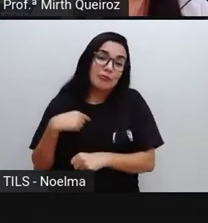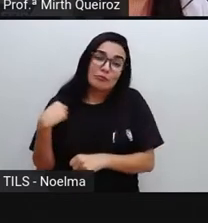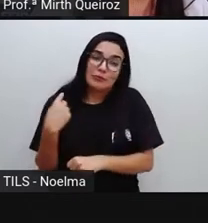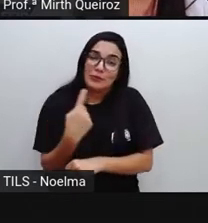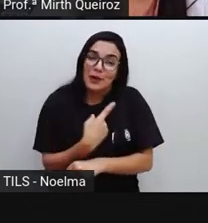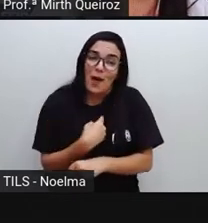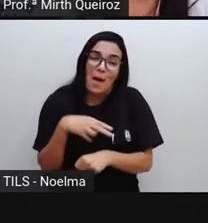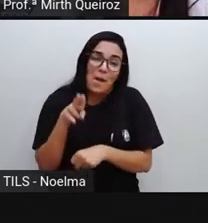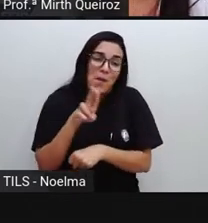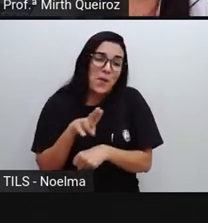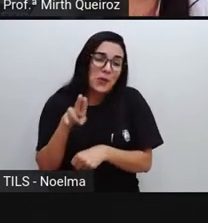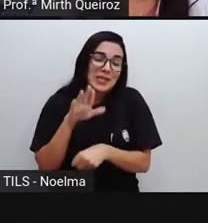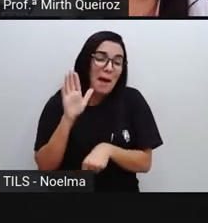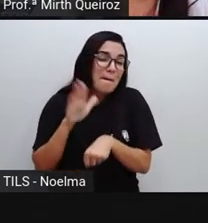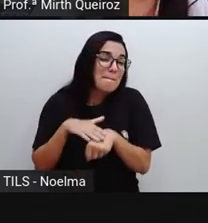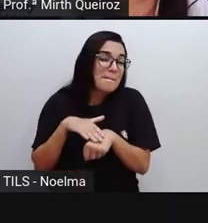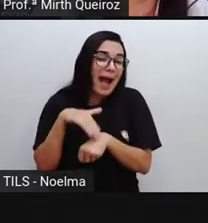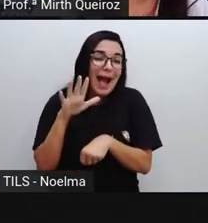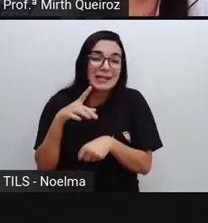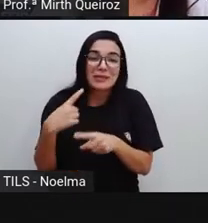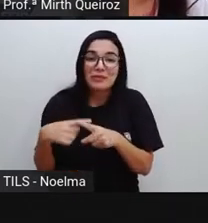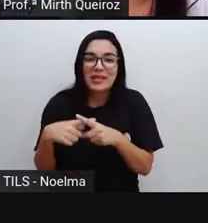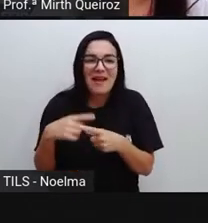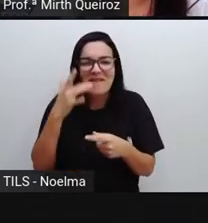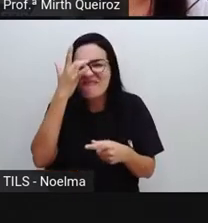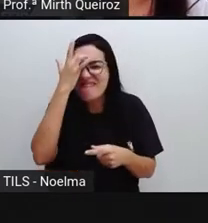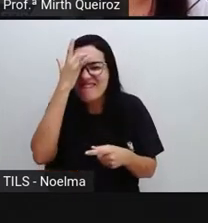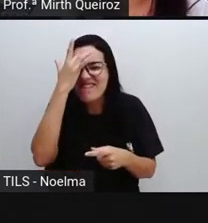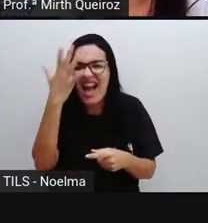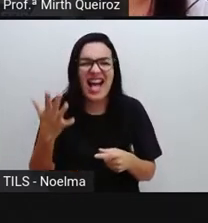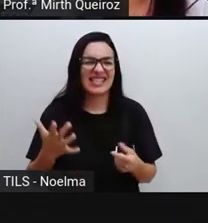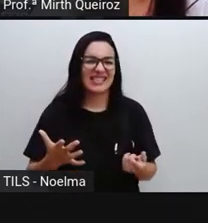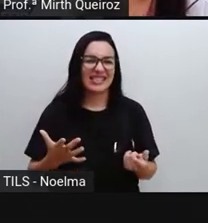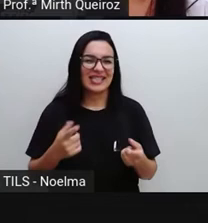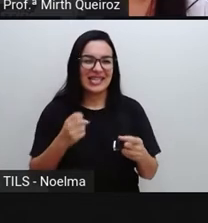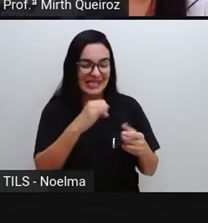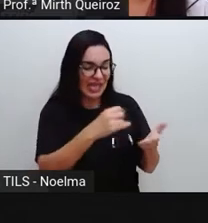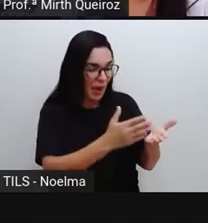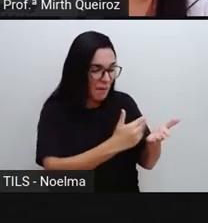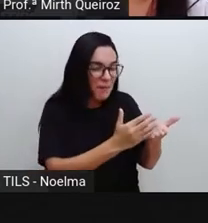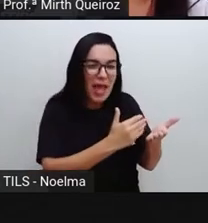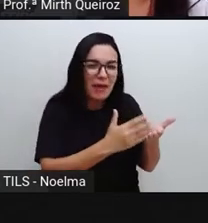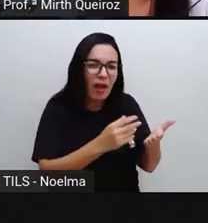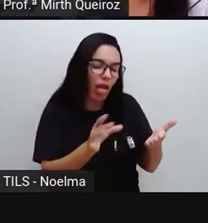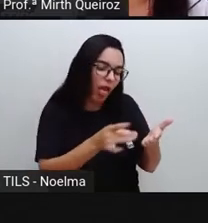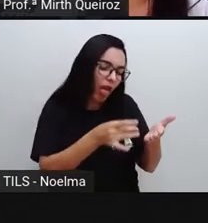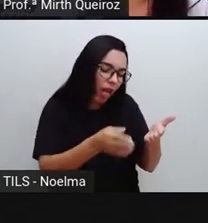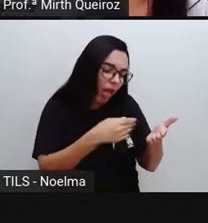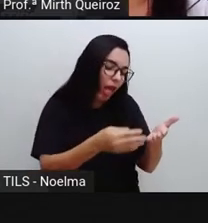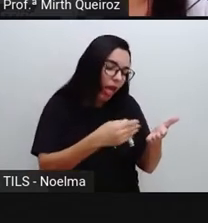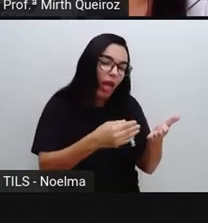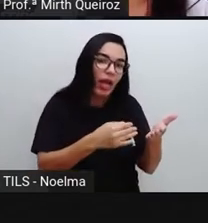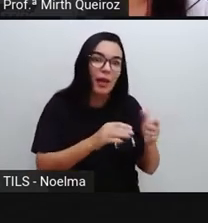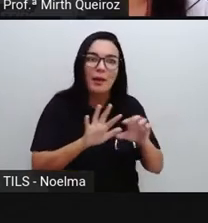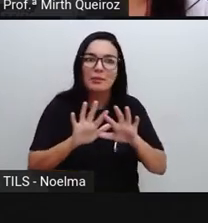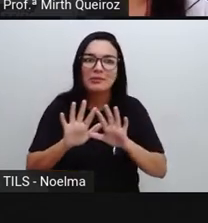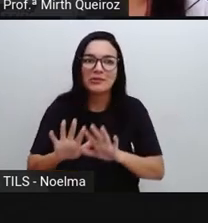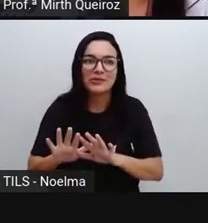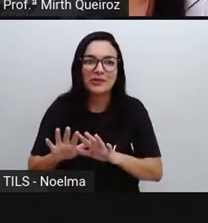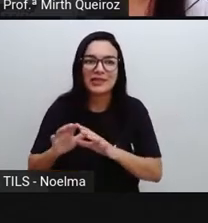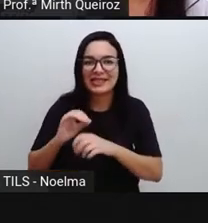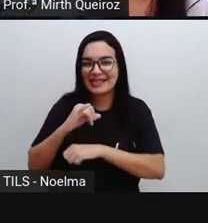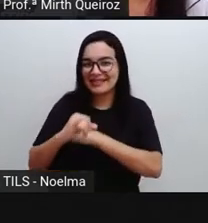Quando a gente vai utilizar o dicionário impresso, a gente tem que ir lá folheando, folheando, folheando, procurando ali, embora já ajude porque vem em ordem